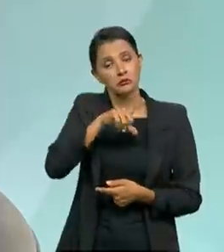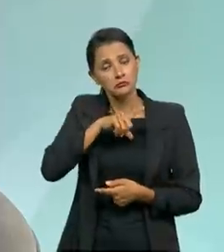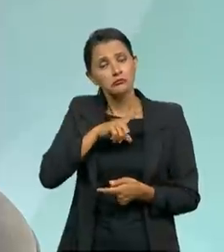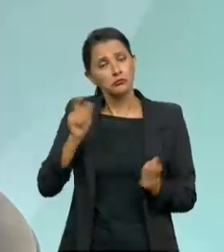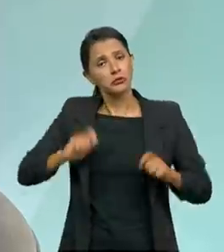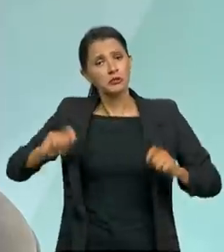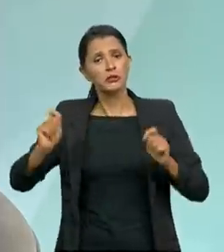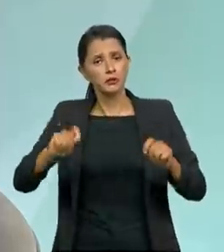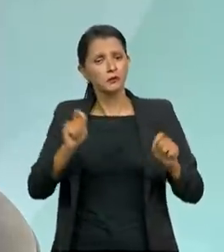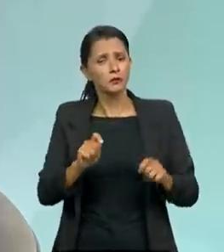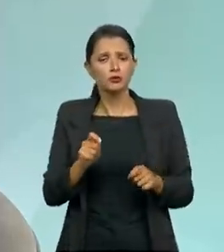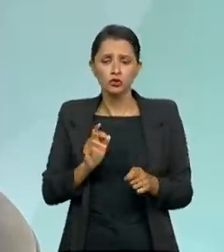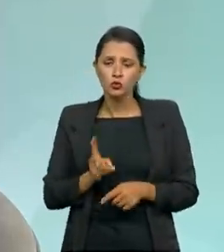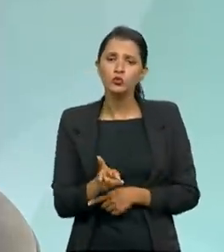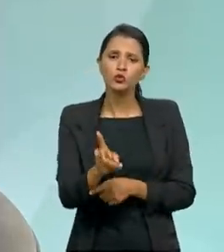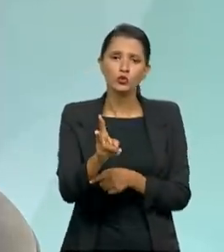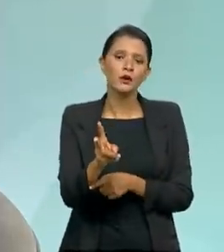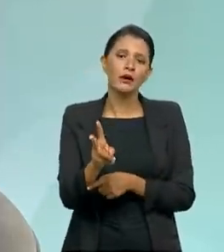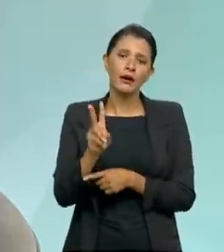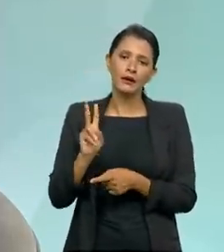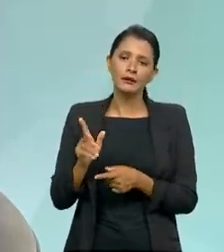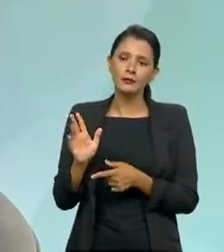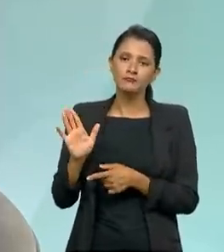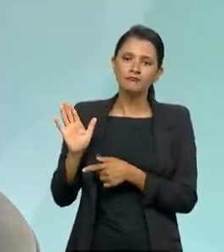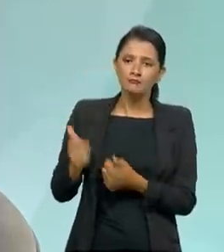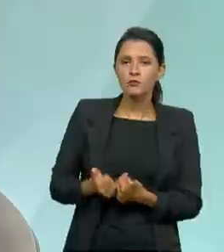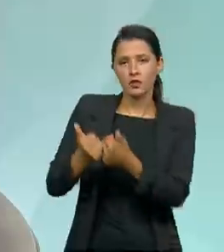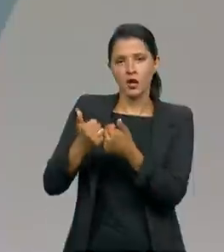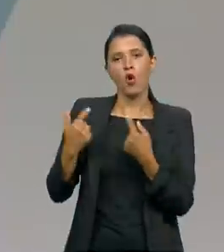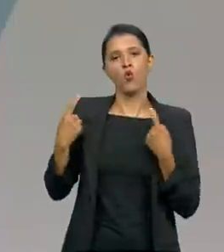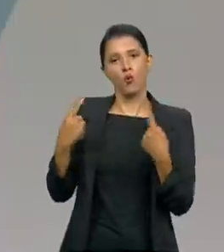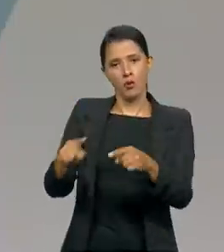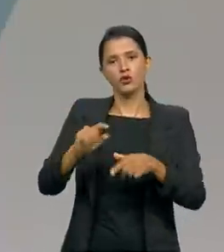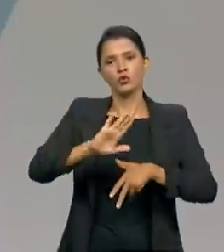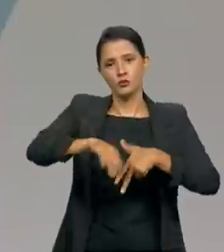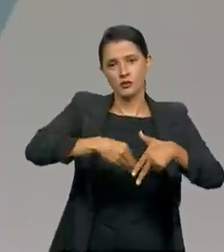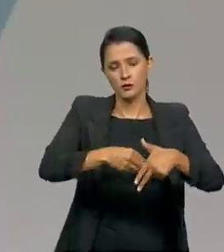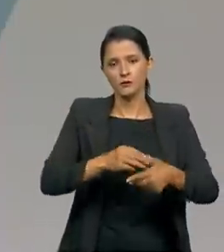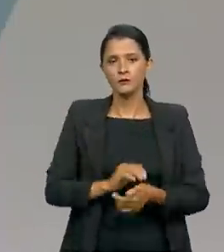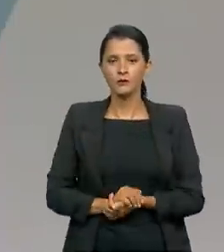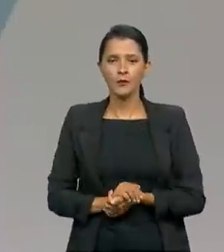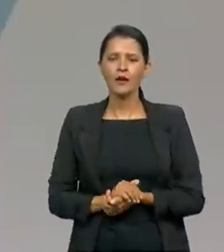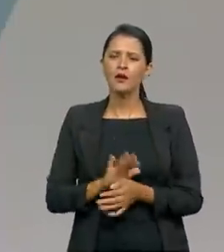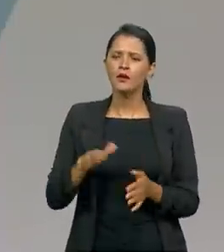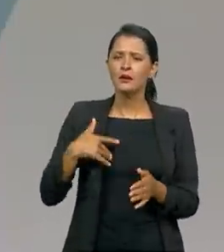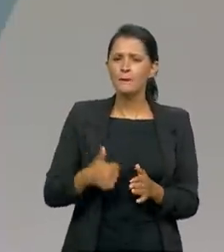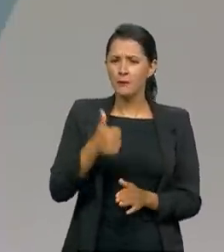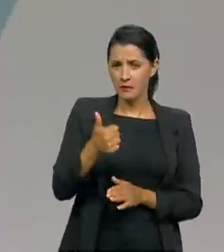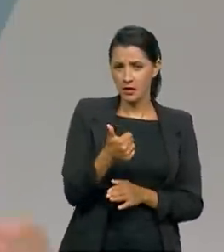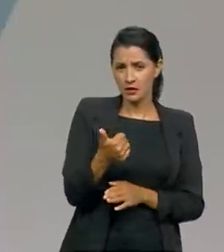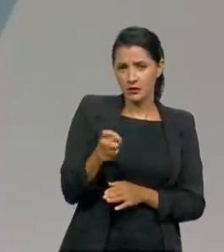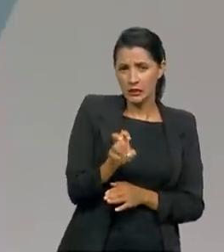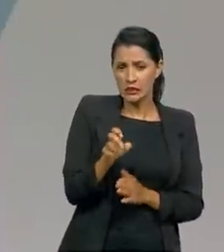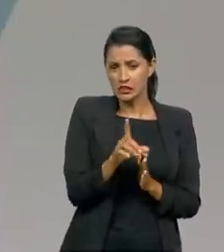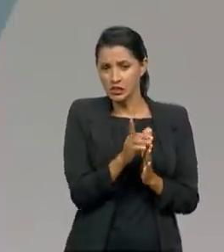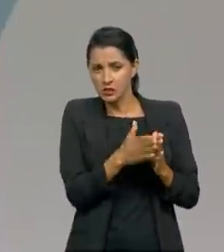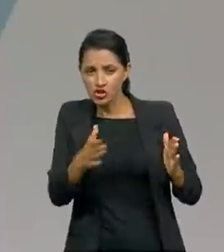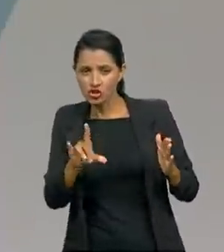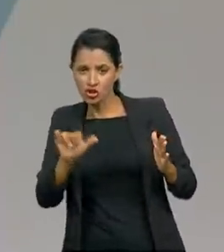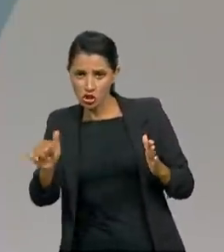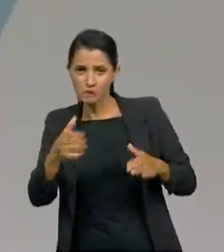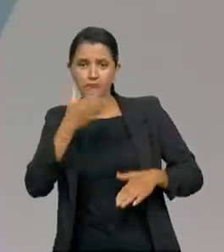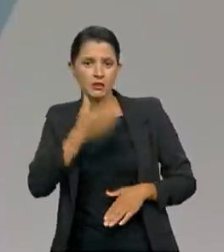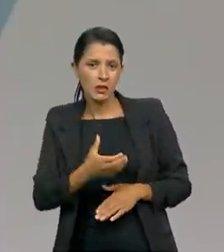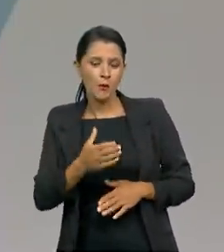possibilidade grande de seguir e realmente colaborar no combate à corrupção. Agora, nessa primeira quinzena de dezembro, o mundo está